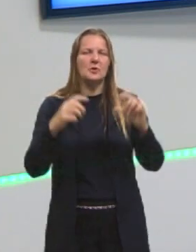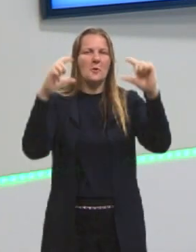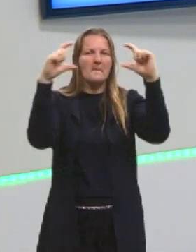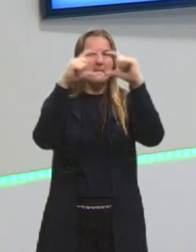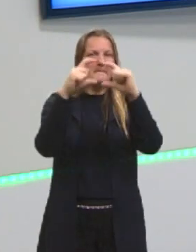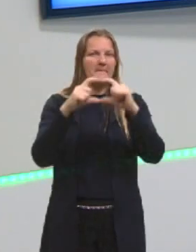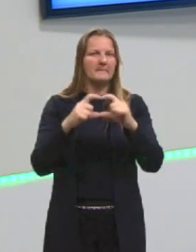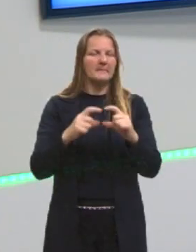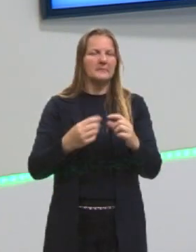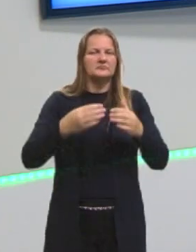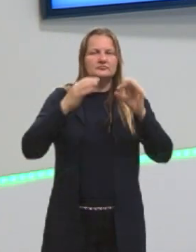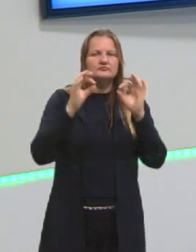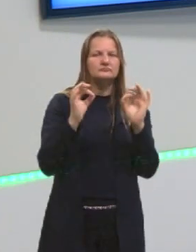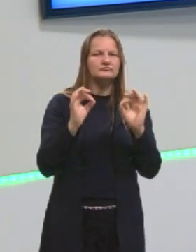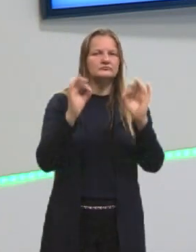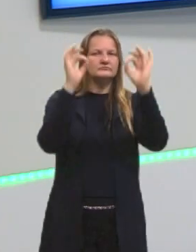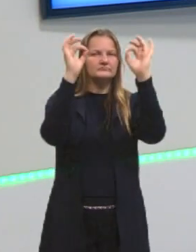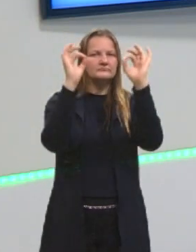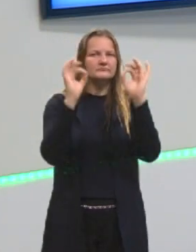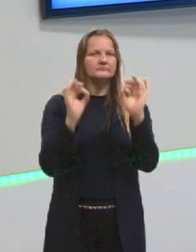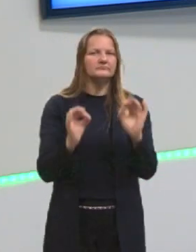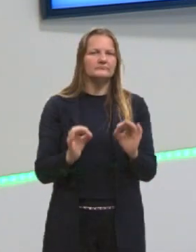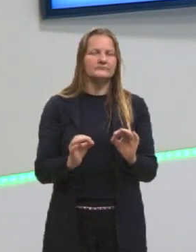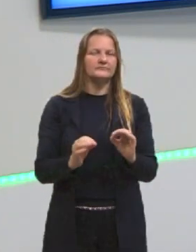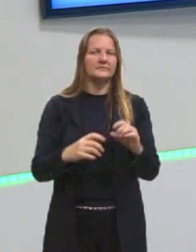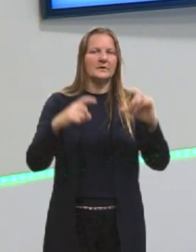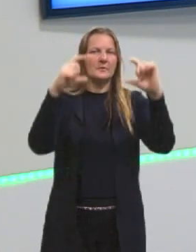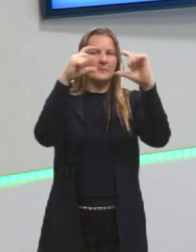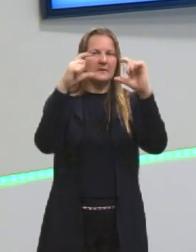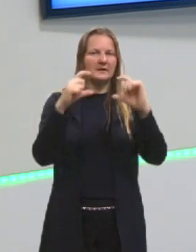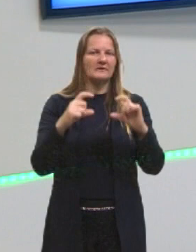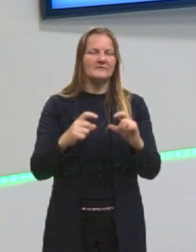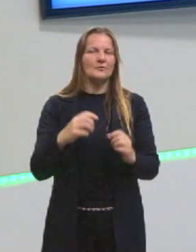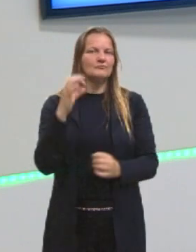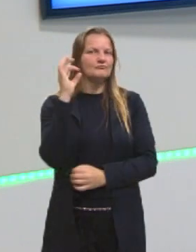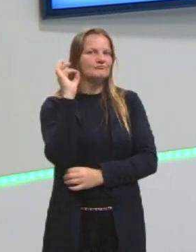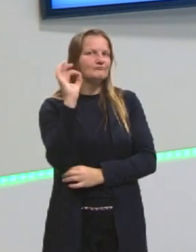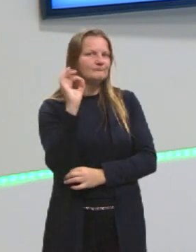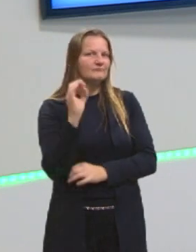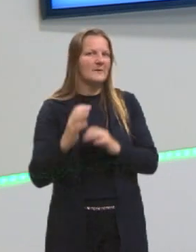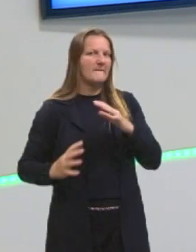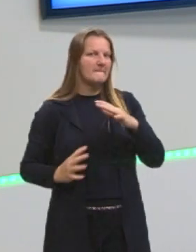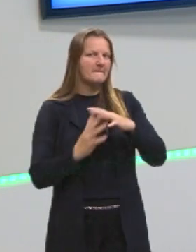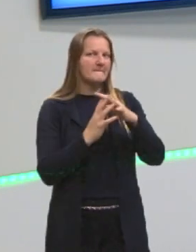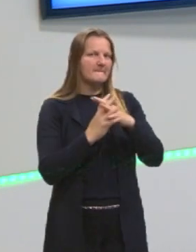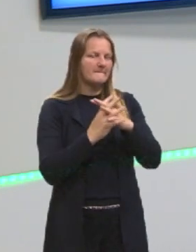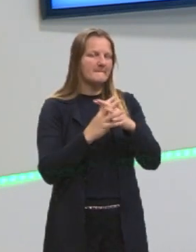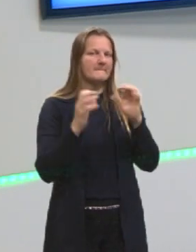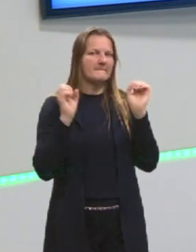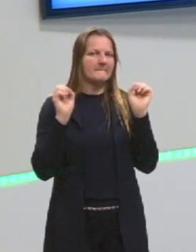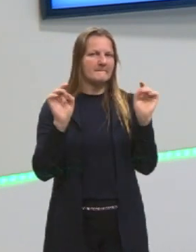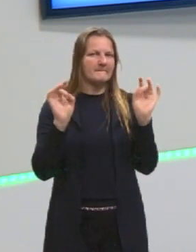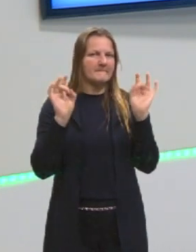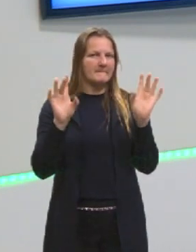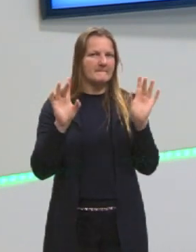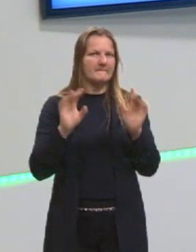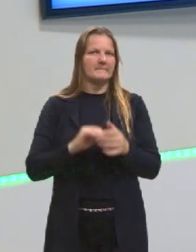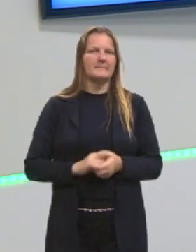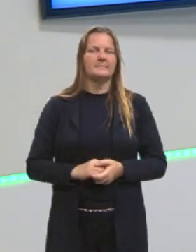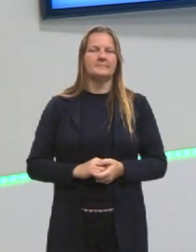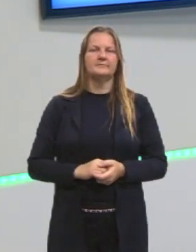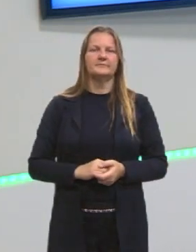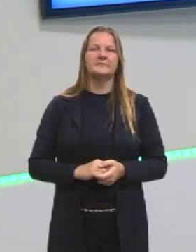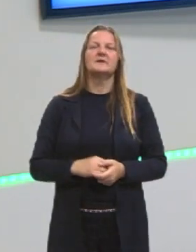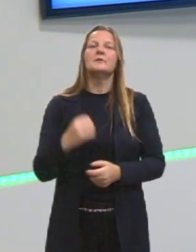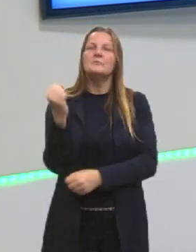encaixam dentro dos significados, e assim os parágrafos também se encaixam dentro dos significados em que está sendo proposto para eles ali. E isso